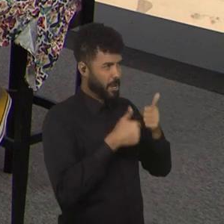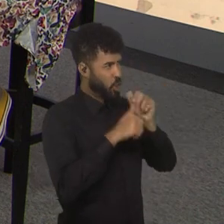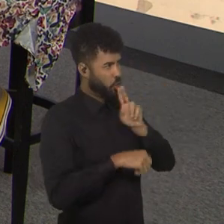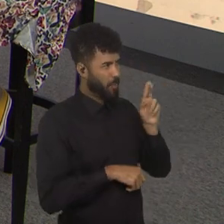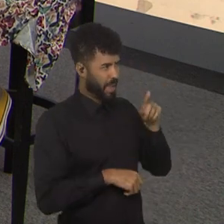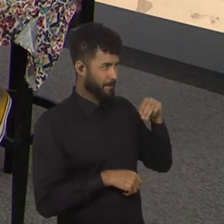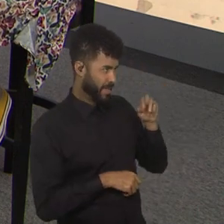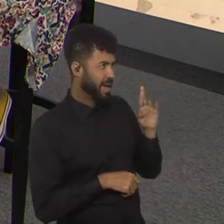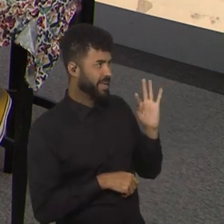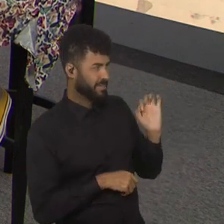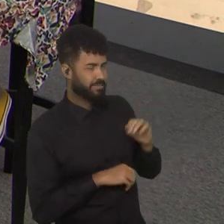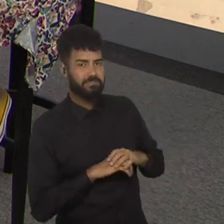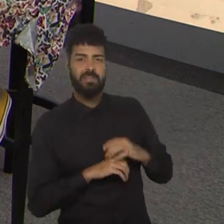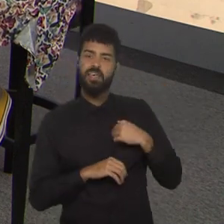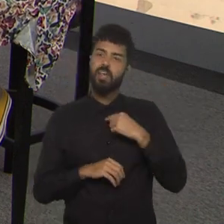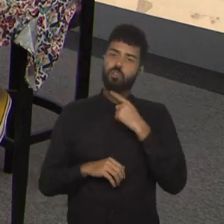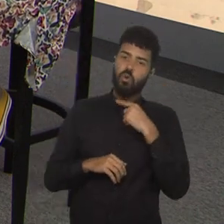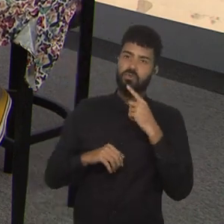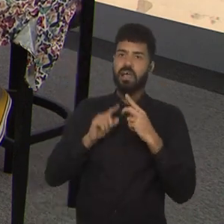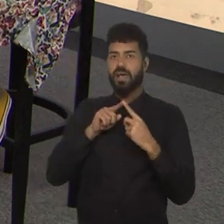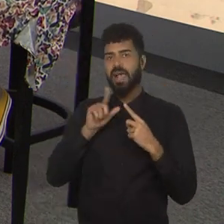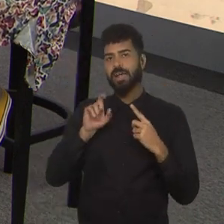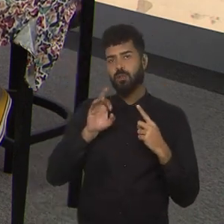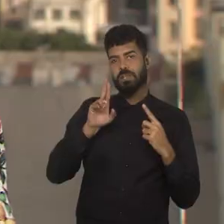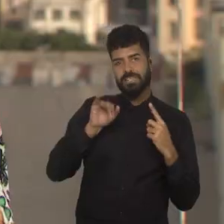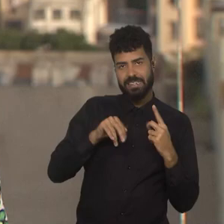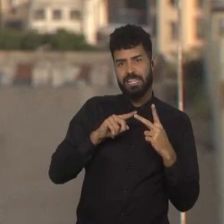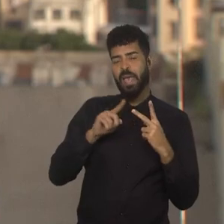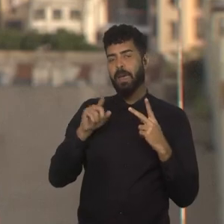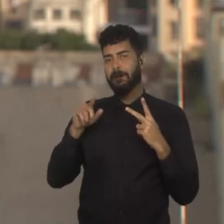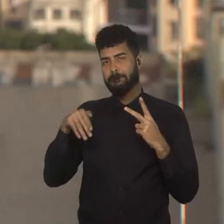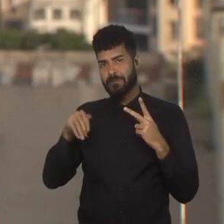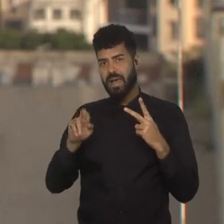nome? É, estou entre as duas, mas assim, a Marta, eu acho que,